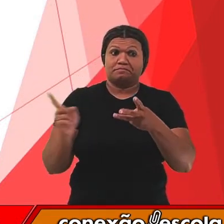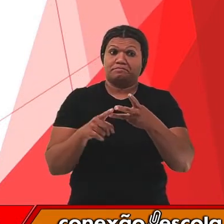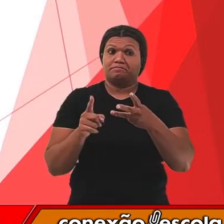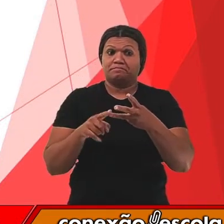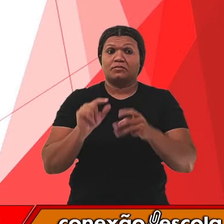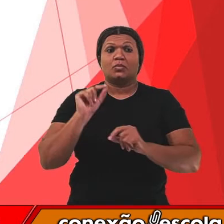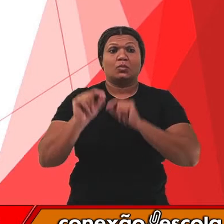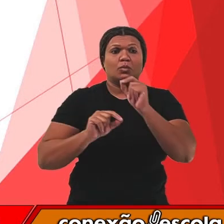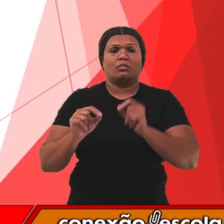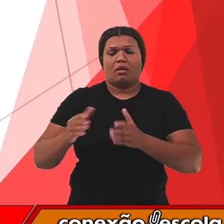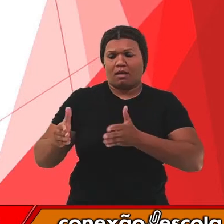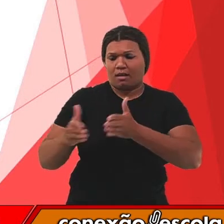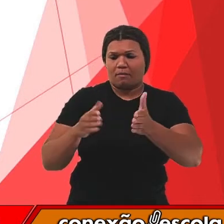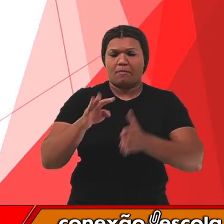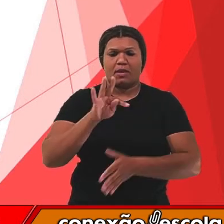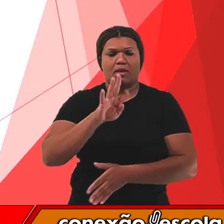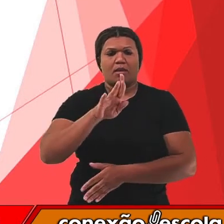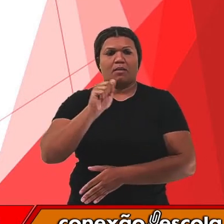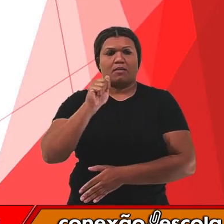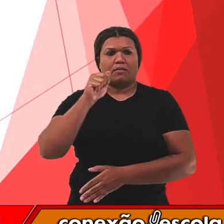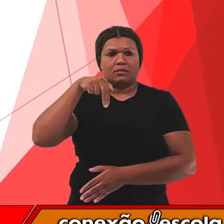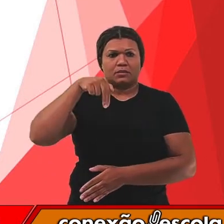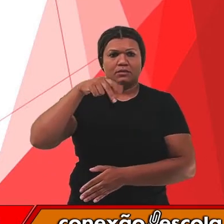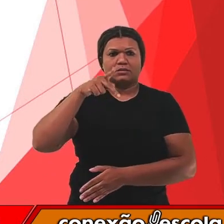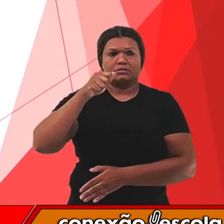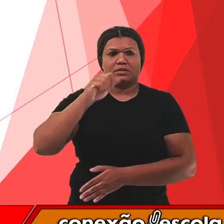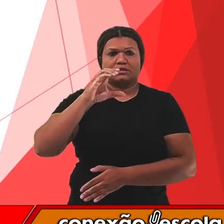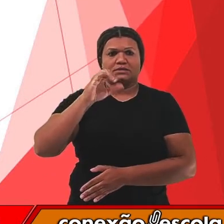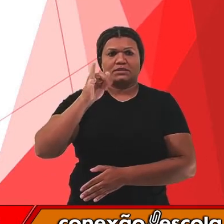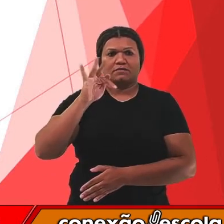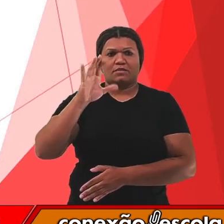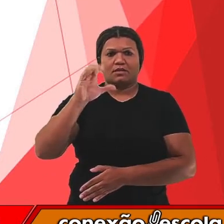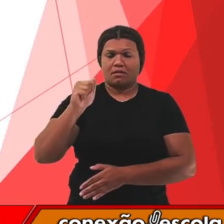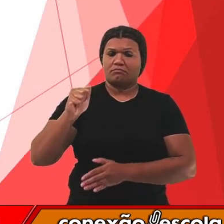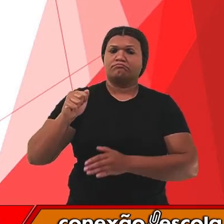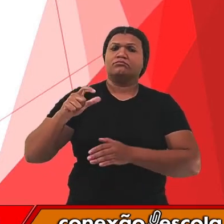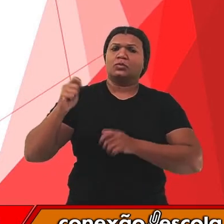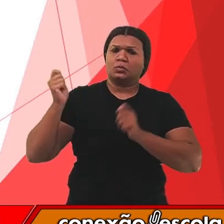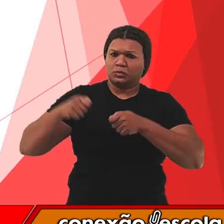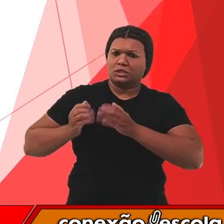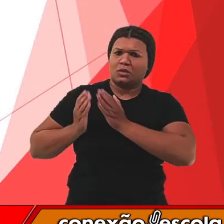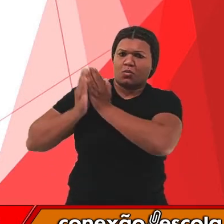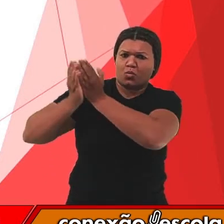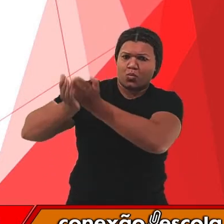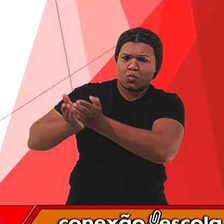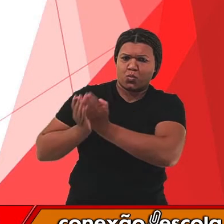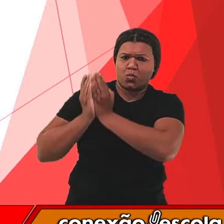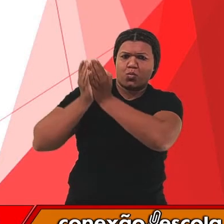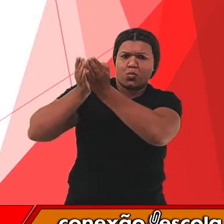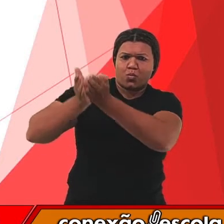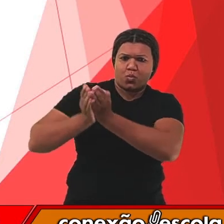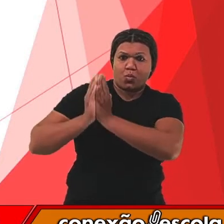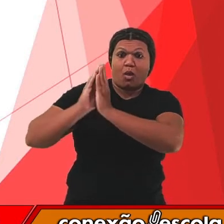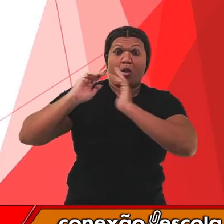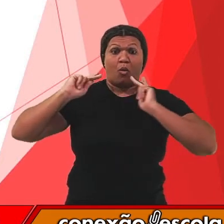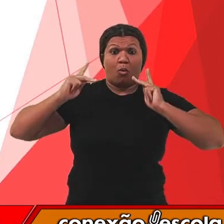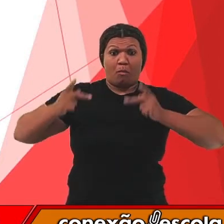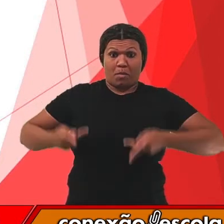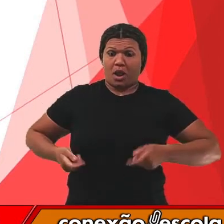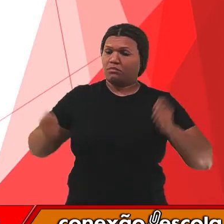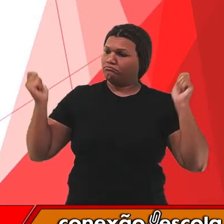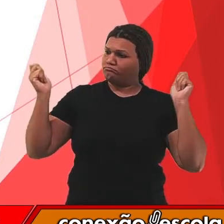que eles foram navegando da Ásia de ilha em ilha e alguns grupos humanos teriam atravessado o Oceano